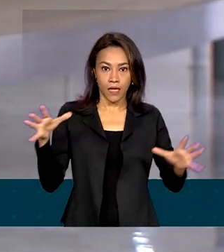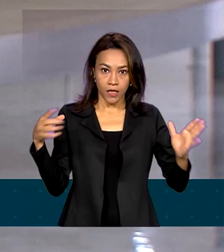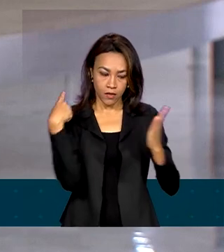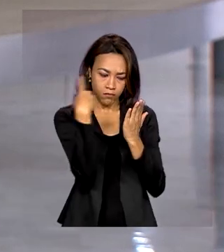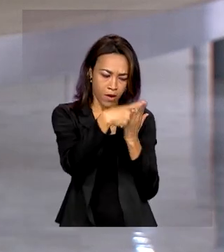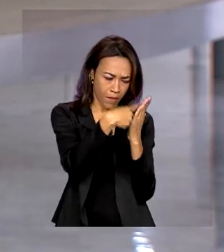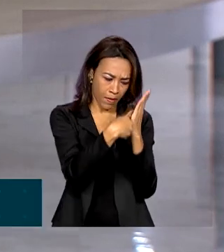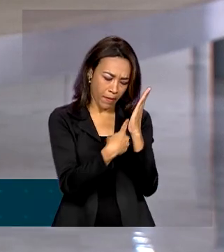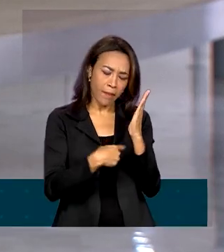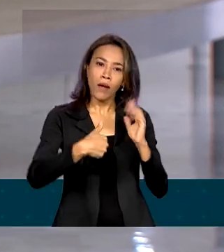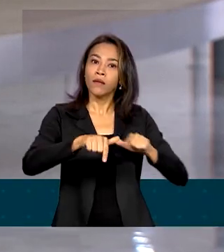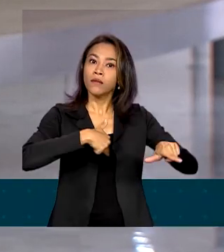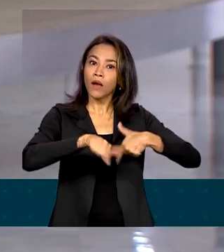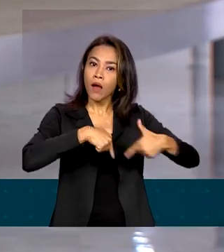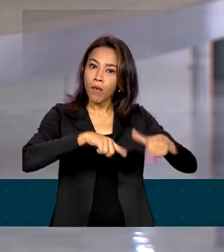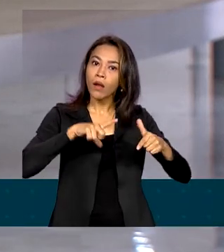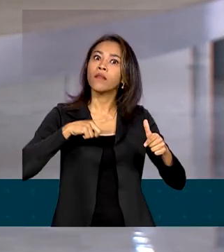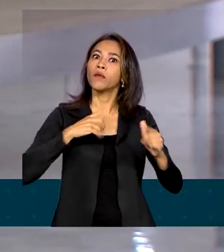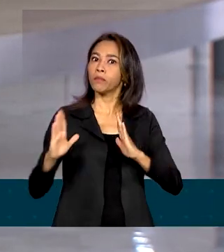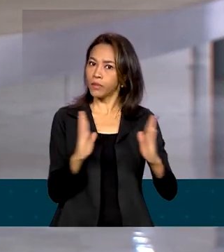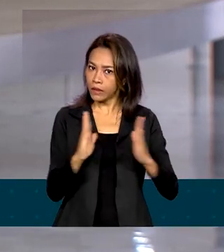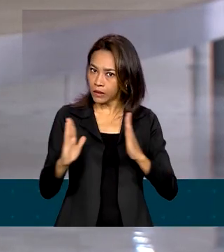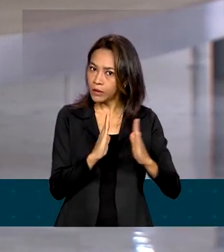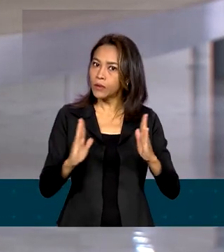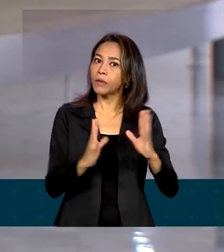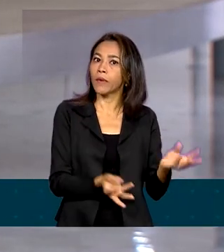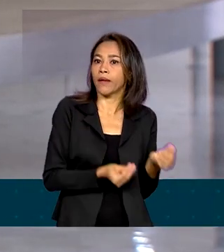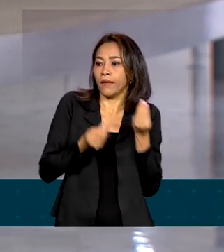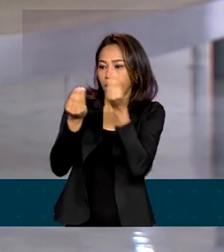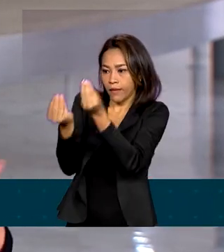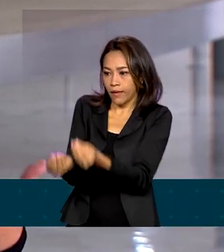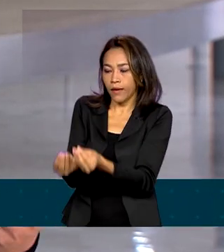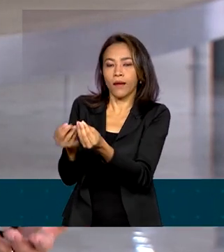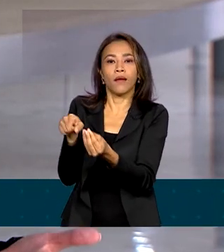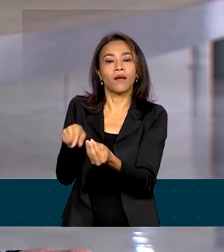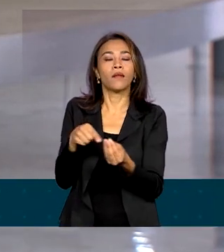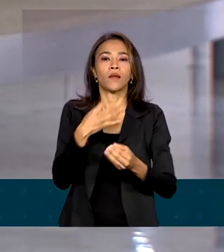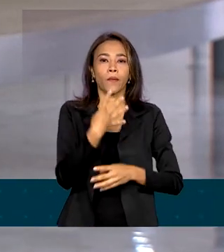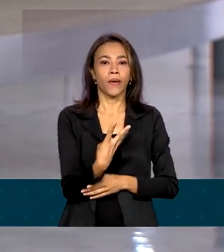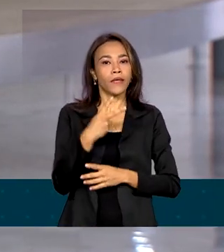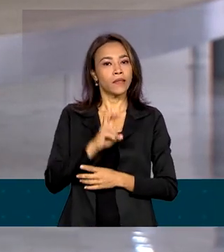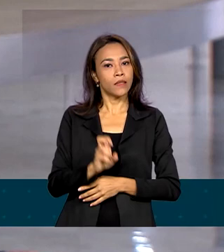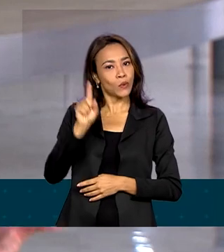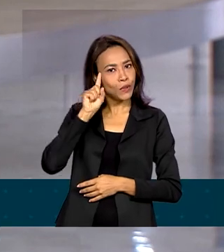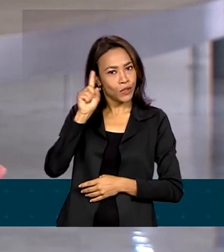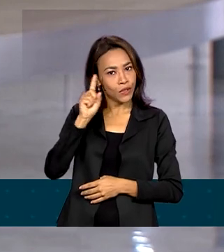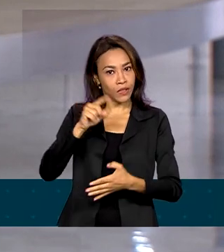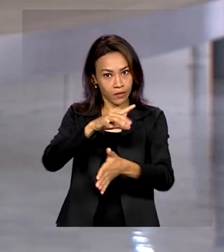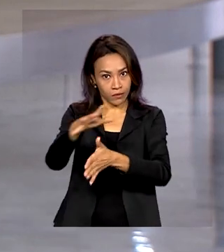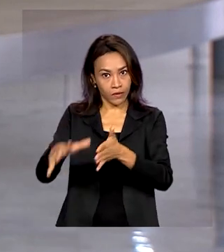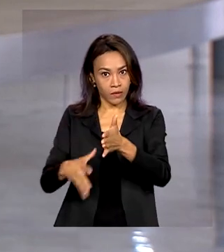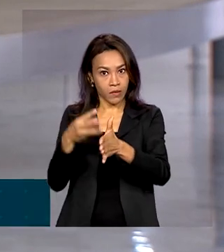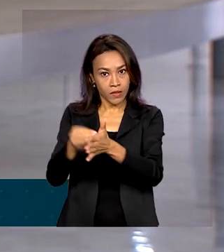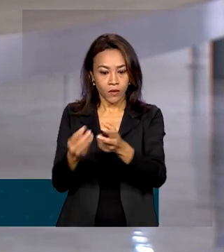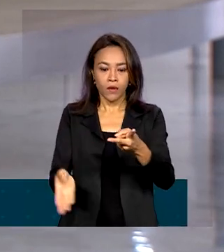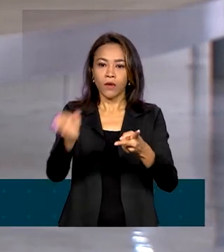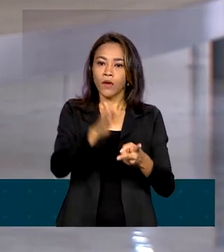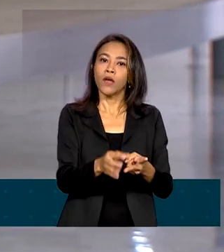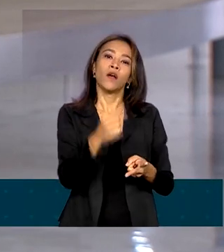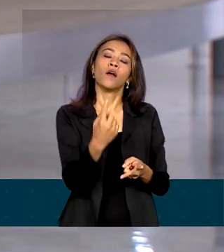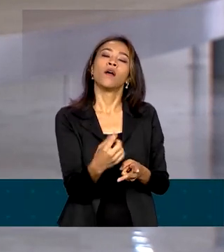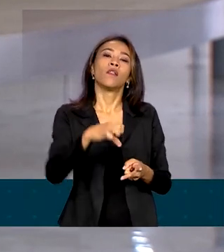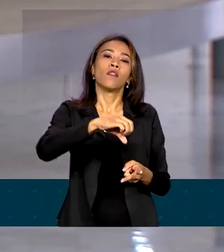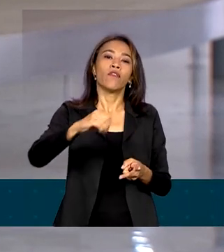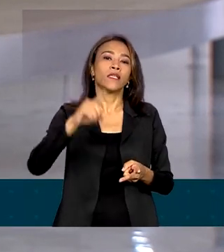prevê prazos para a entrega dos planos de ação para cada bioma. Os primeiros 45 dias para a Amazônia, depois 90 dias para o